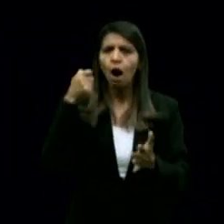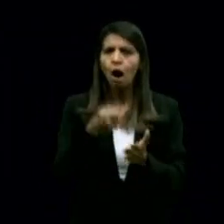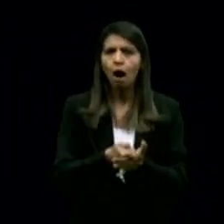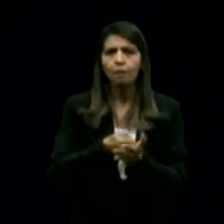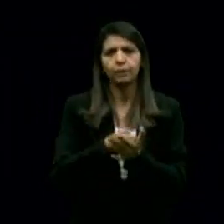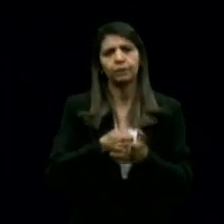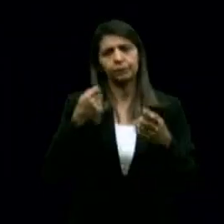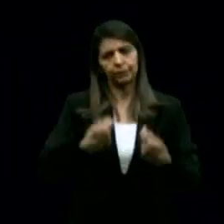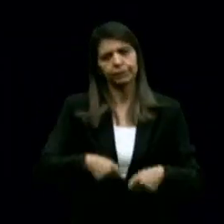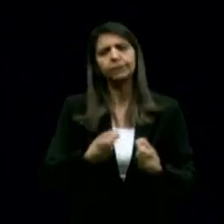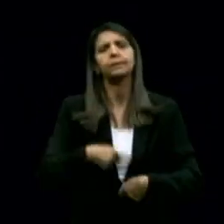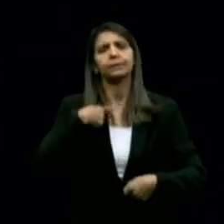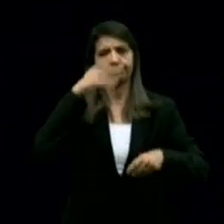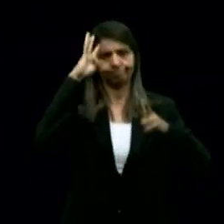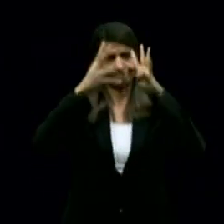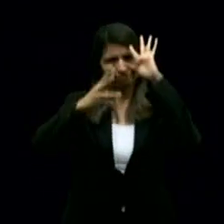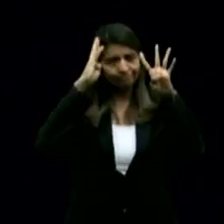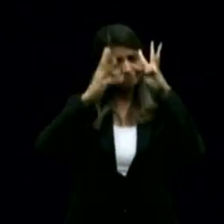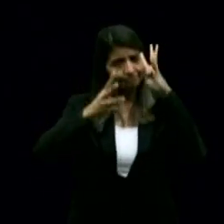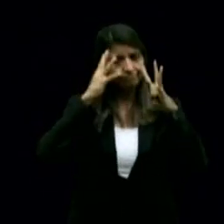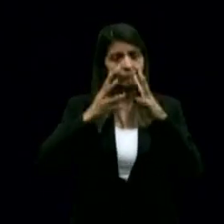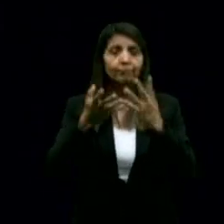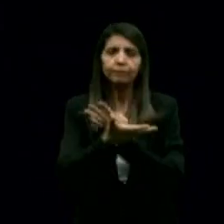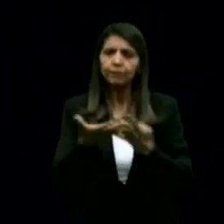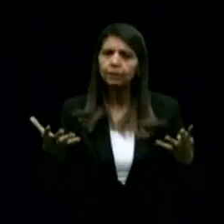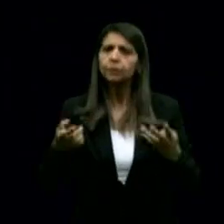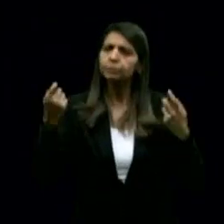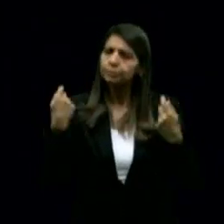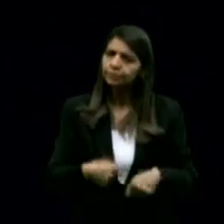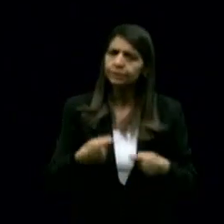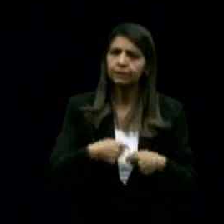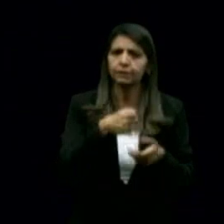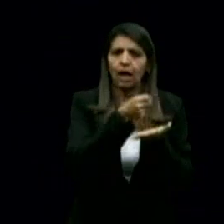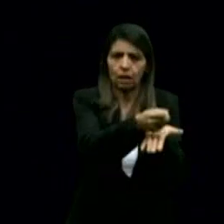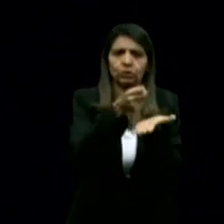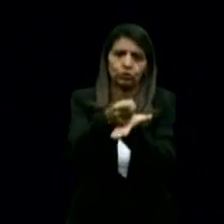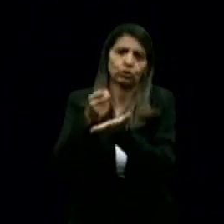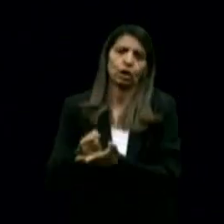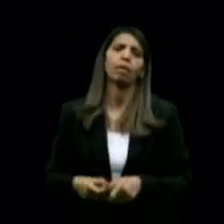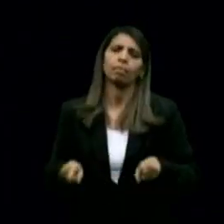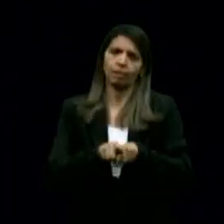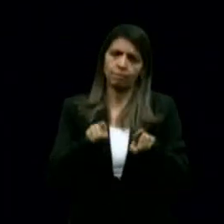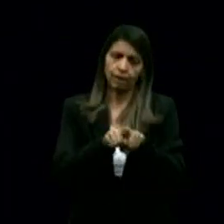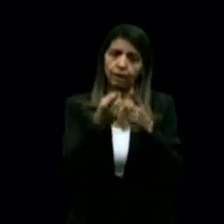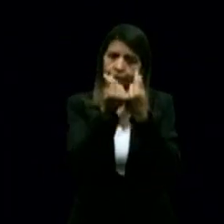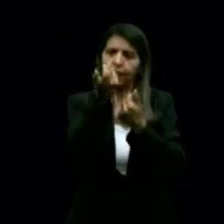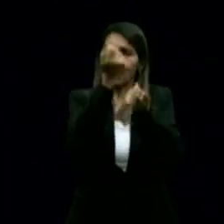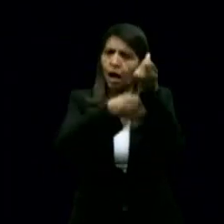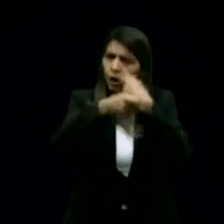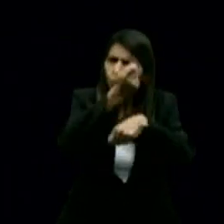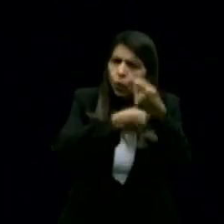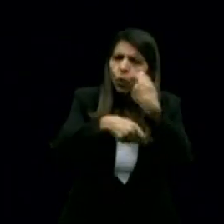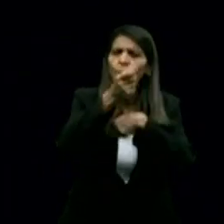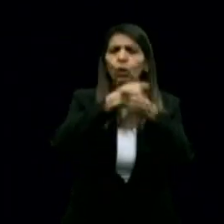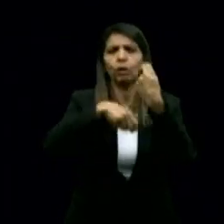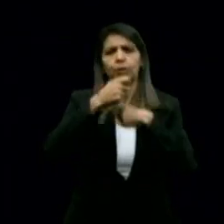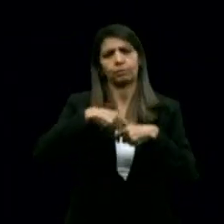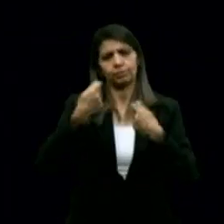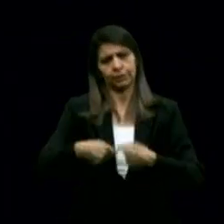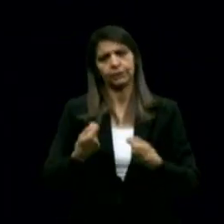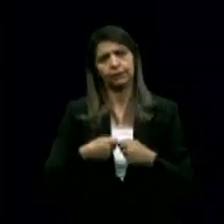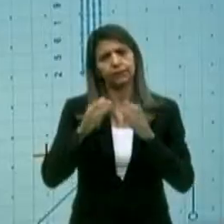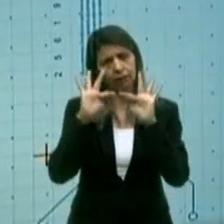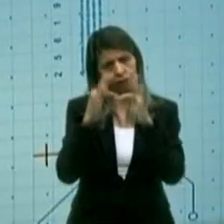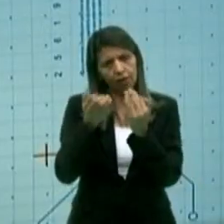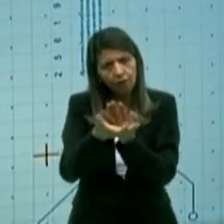de interferir e especialmente se essa interferência gerar também uma economia através dos insumos com a agricultura familiar.